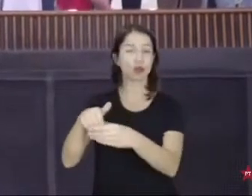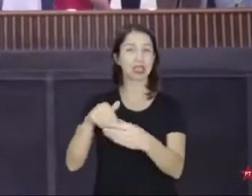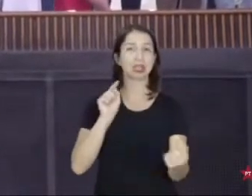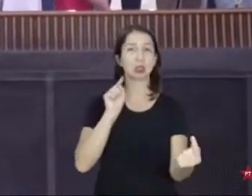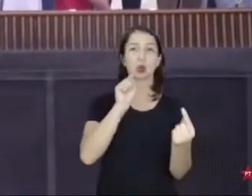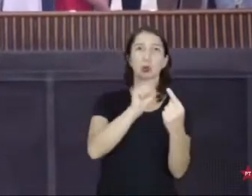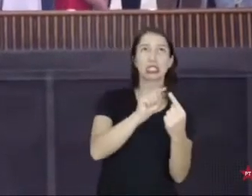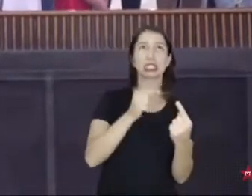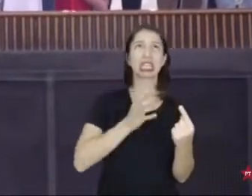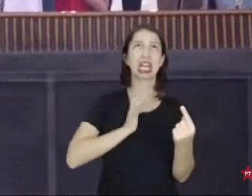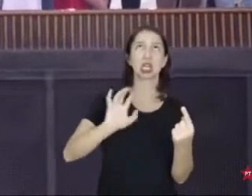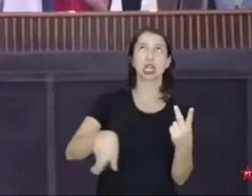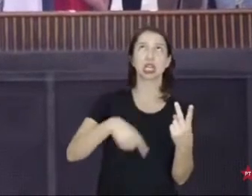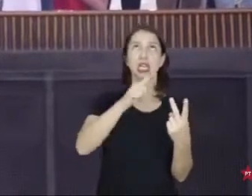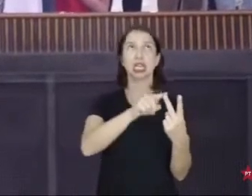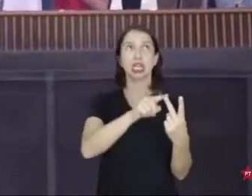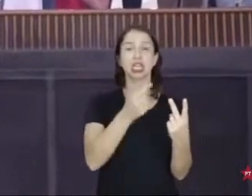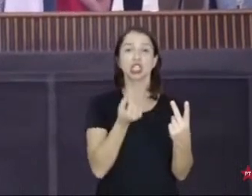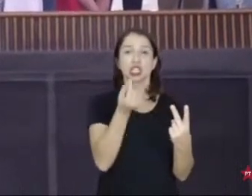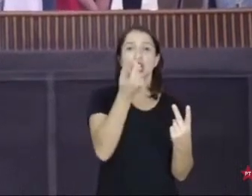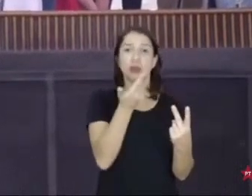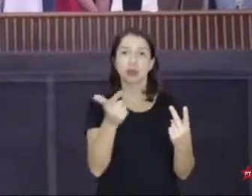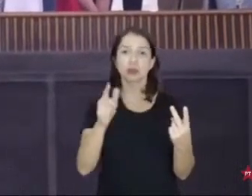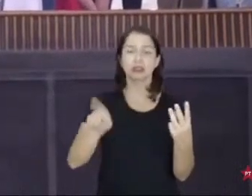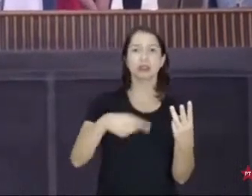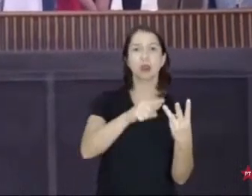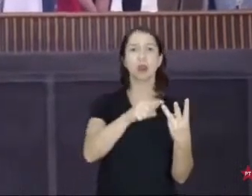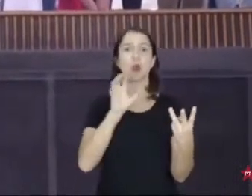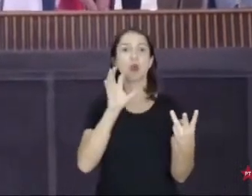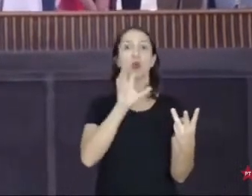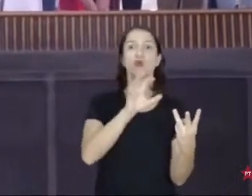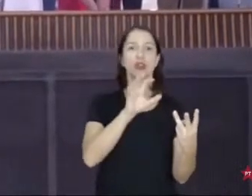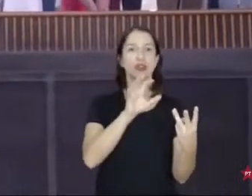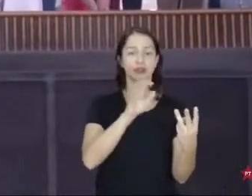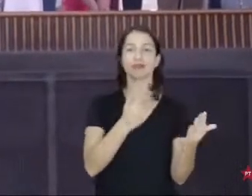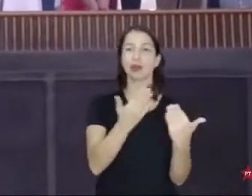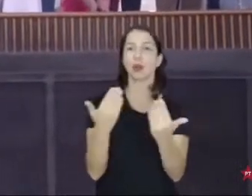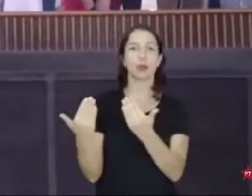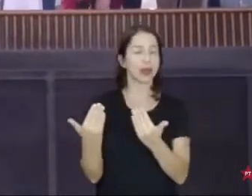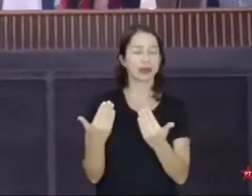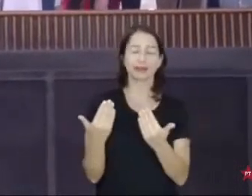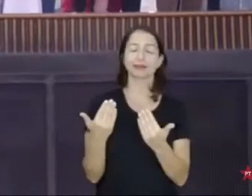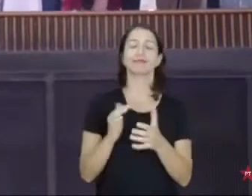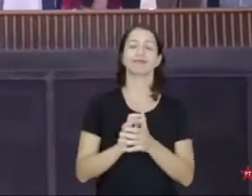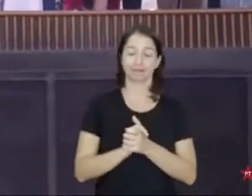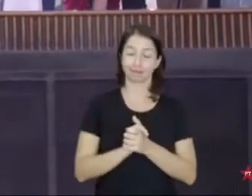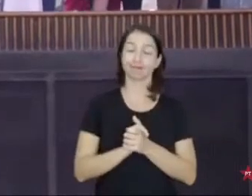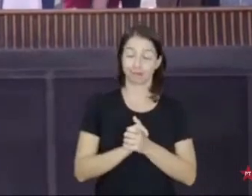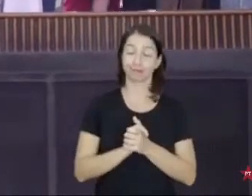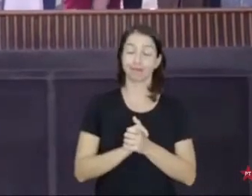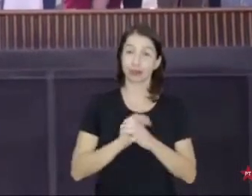ônibus, outro porque não tinha sido convencido por nós. Então eu queria começar dizendo para vocês, nós temos